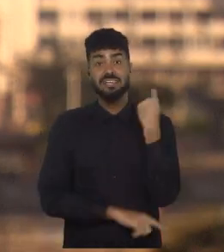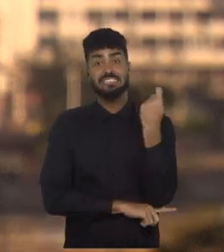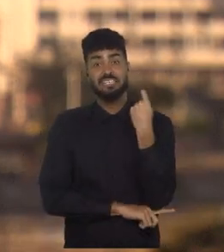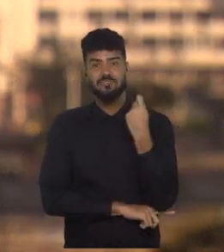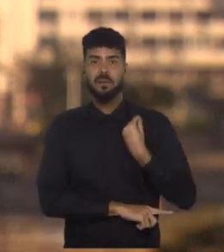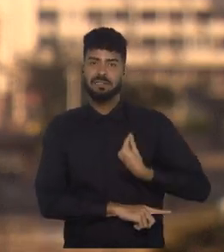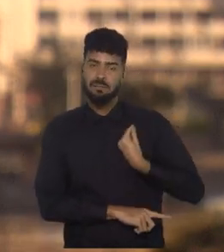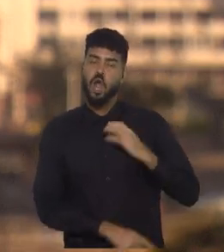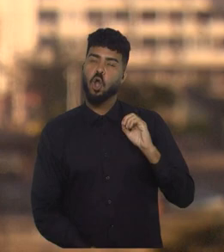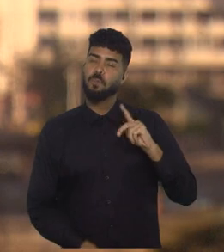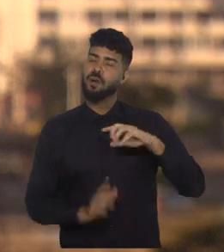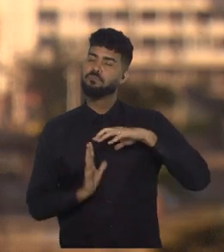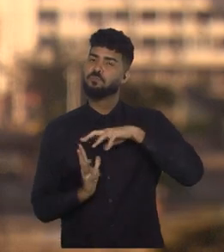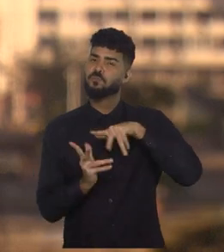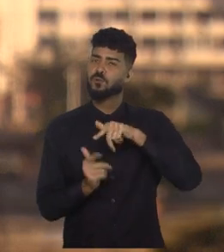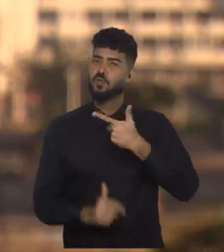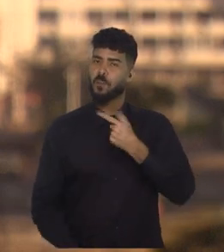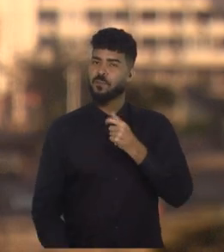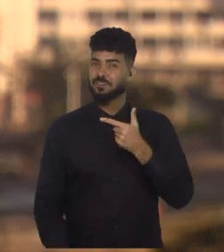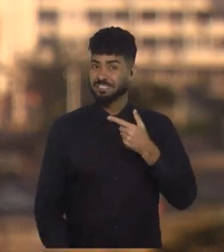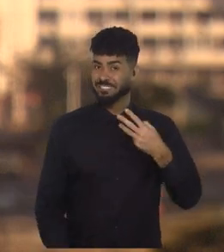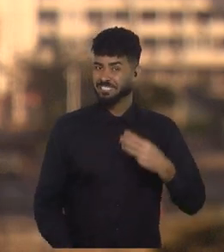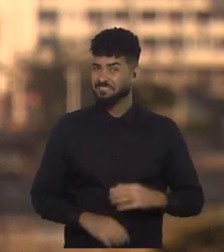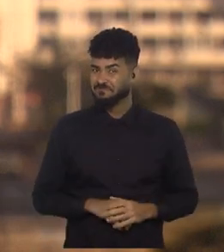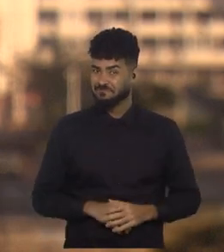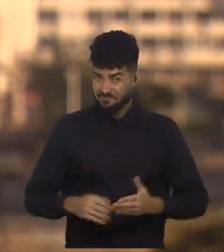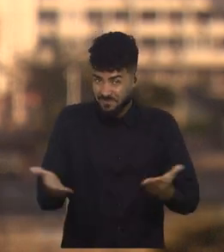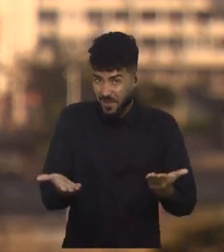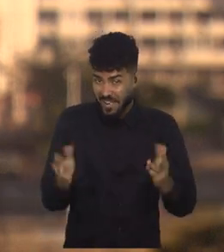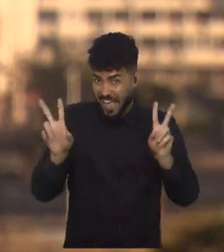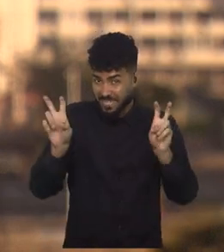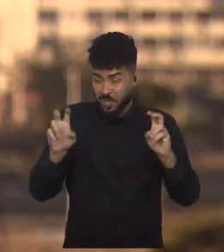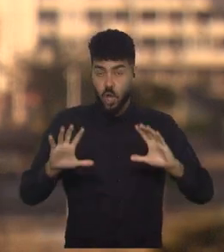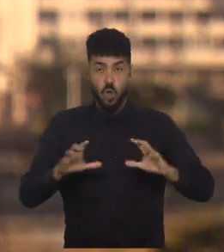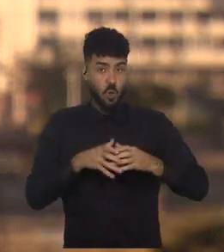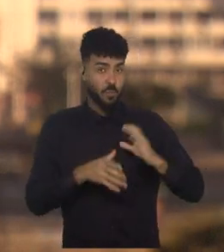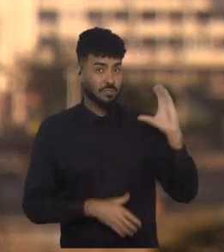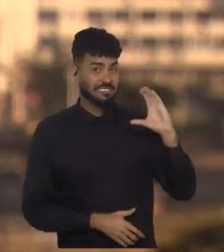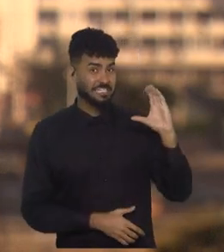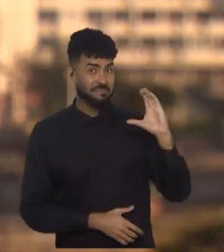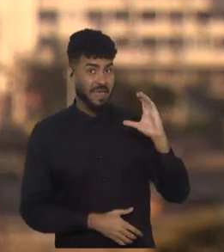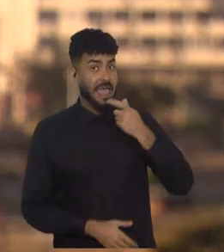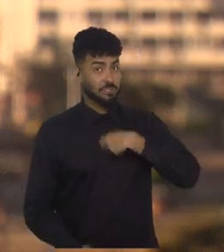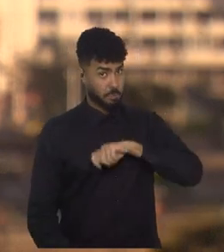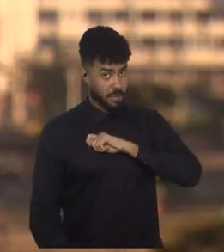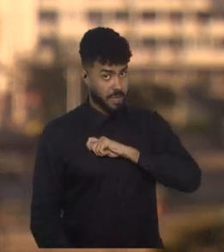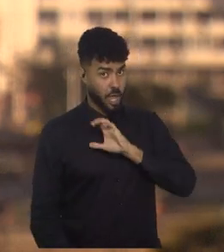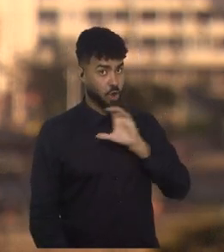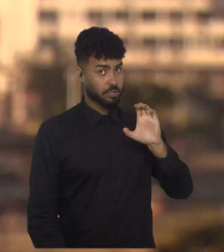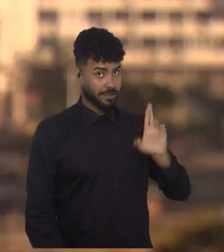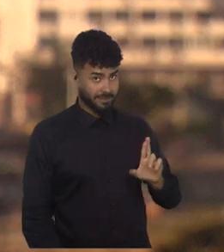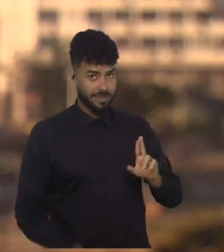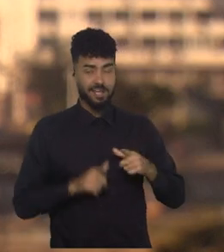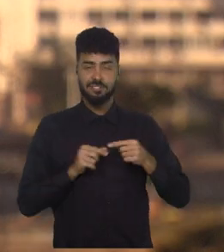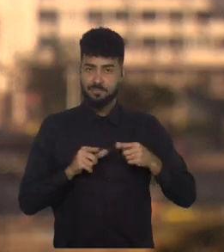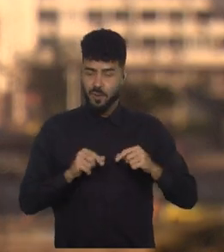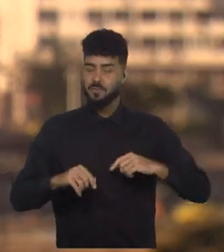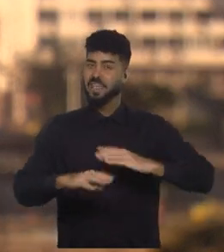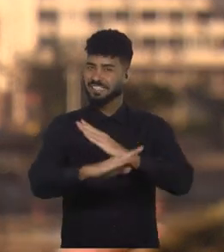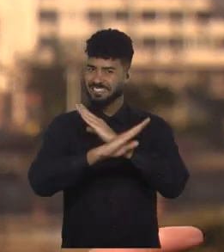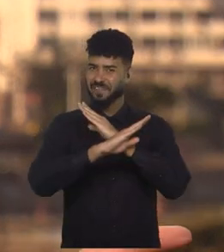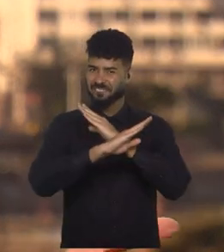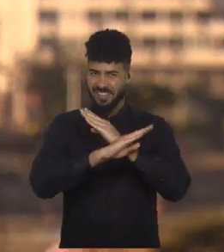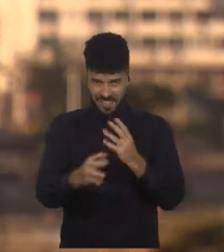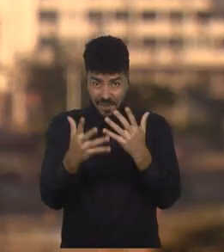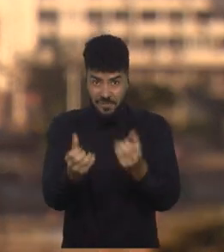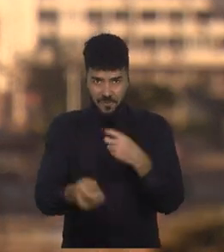que participam do Mundial de 2023. Hoje o assunto é o Grupo C. Tem Espanha, Costa Rica, Japão e Zâmbia.